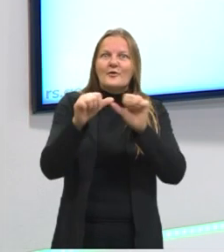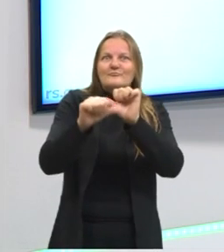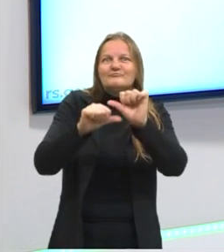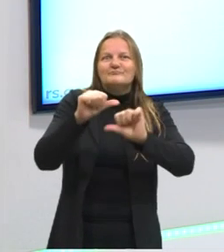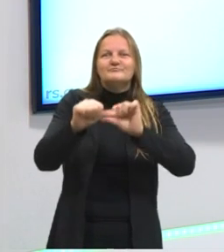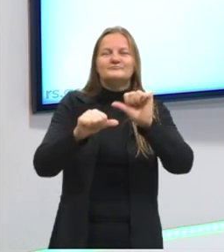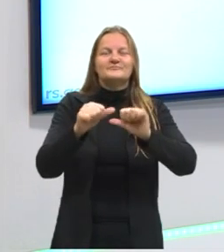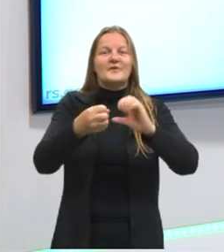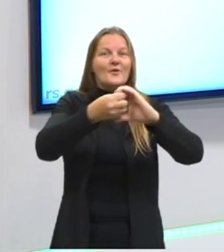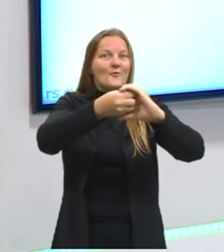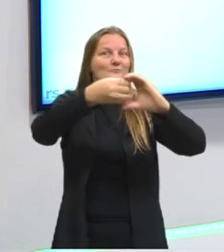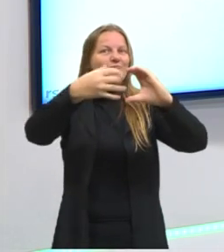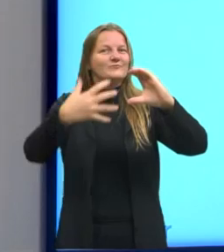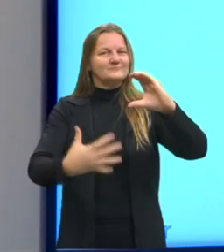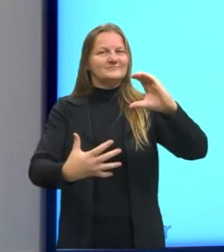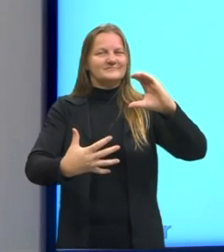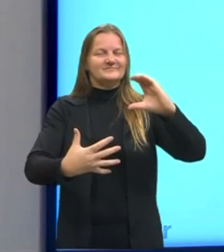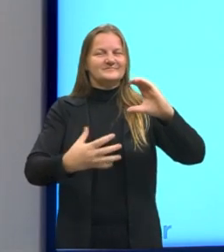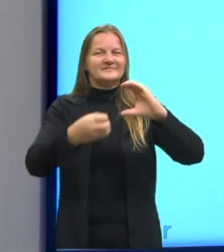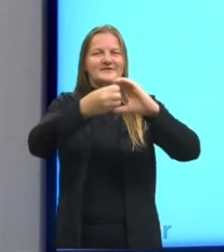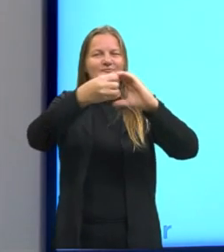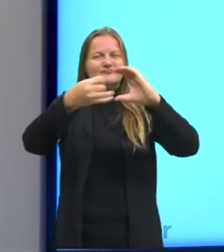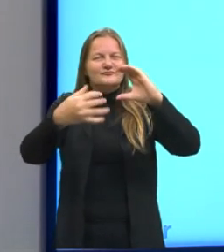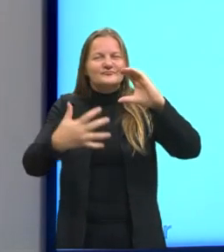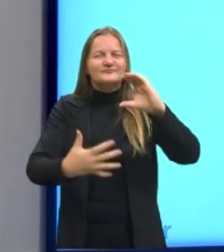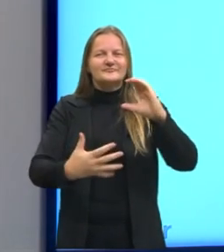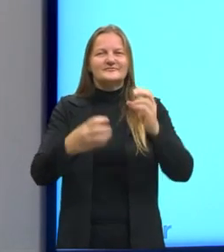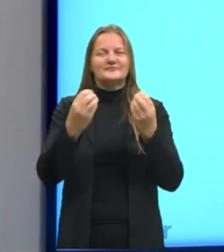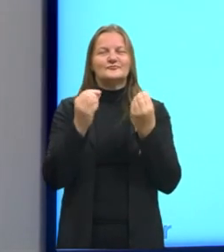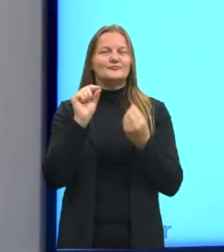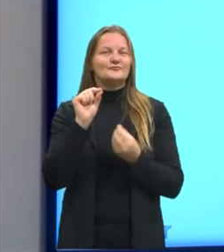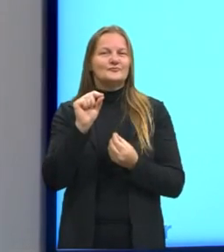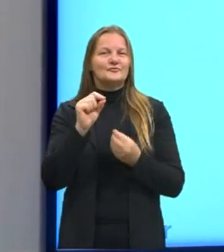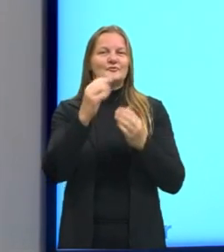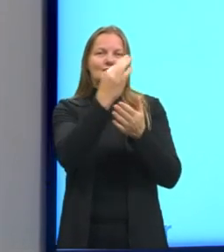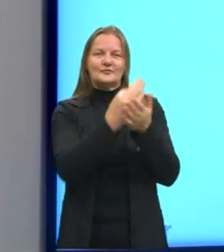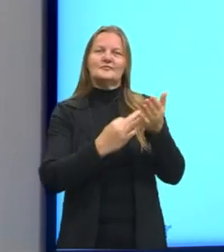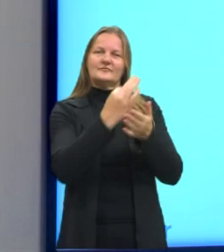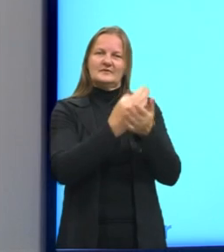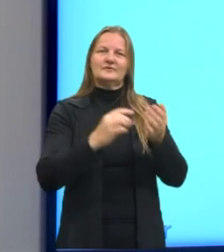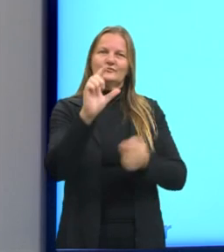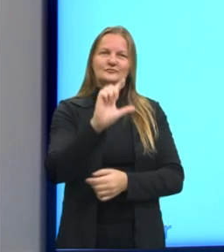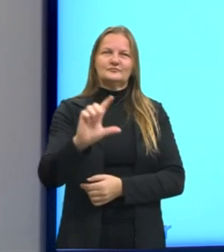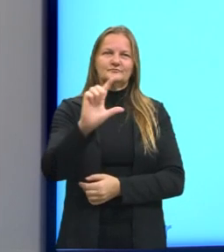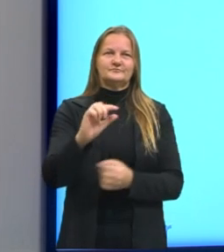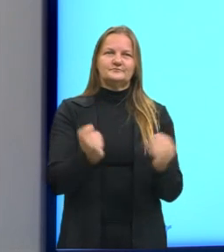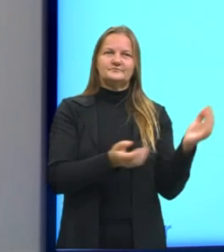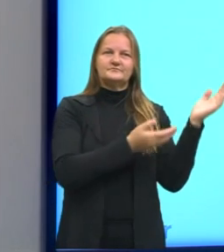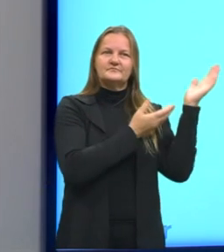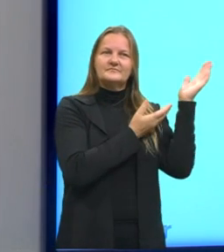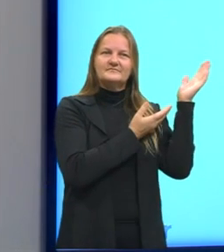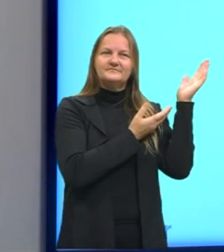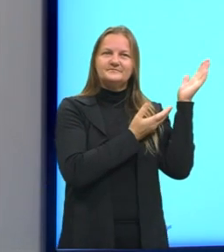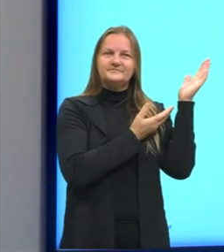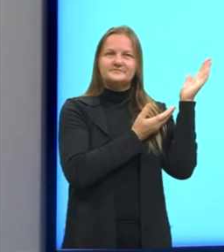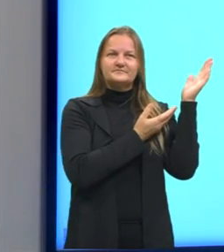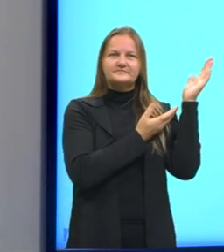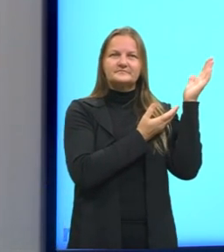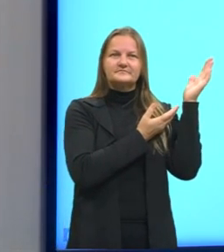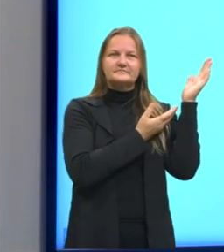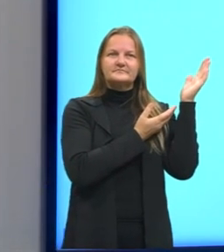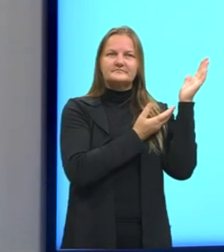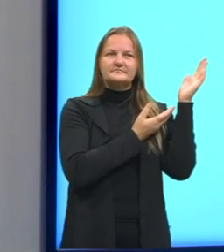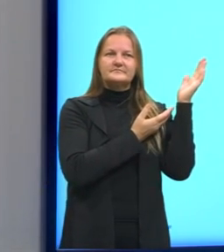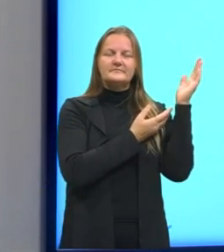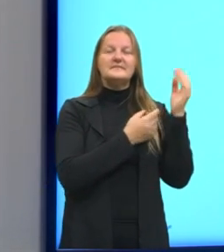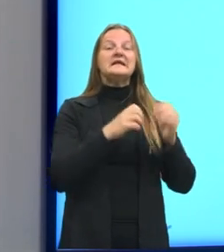das características do texto literário. Não importa, gente, se é